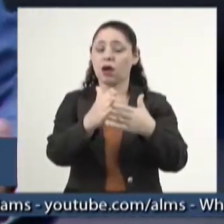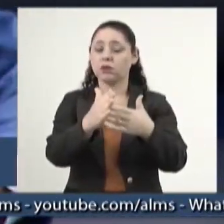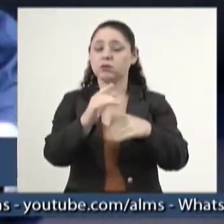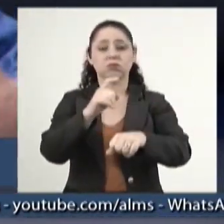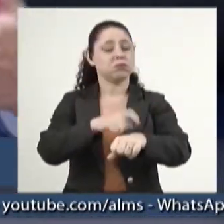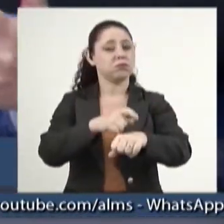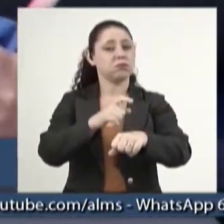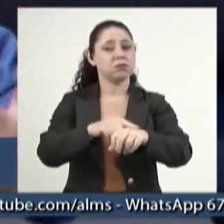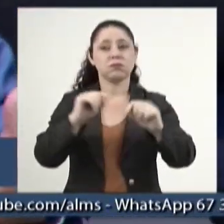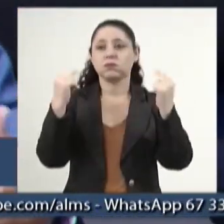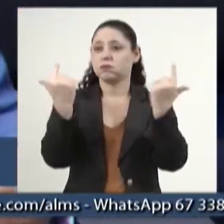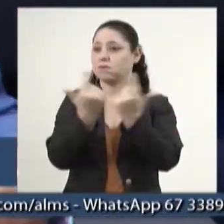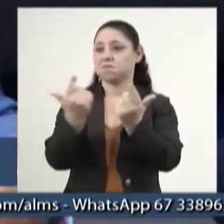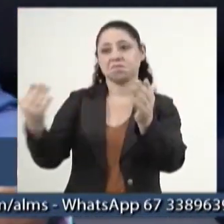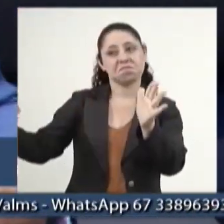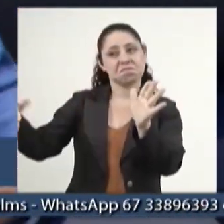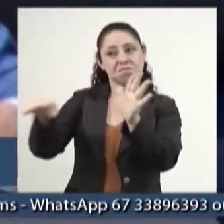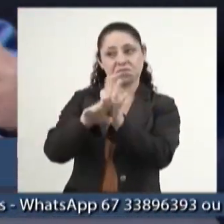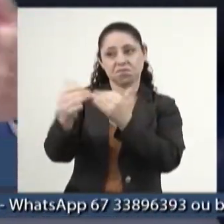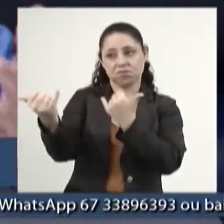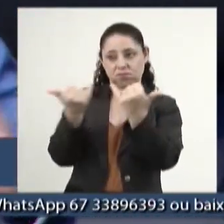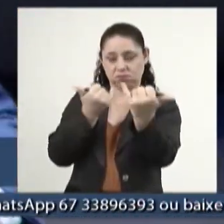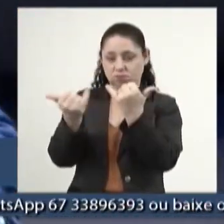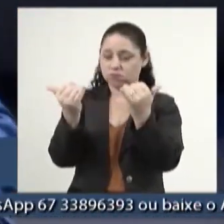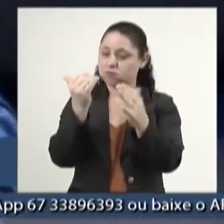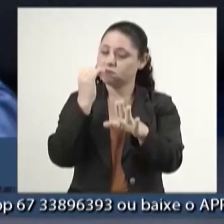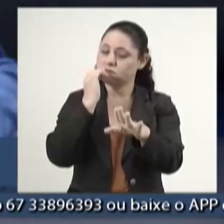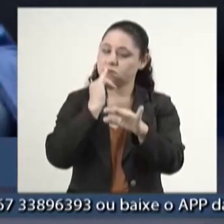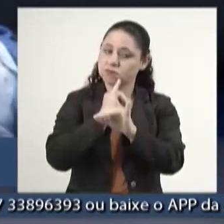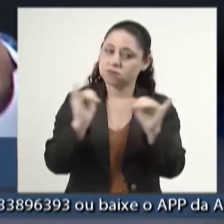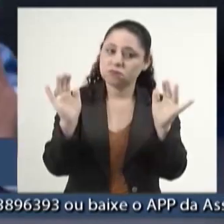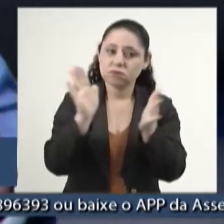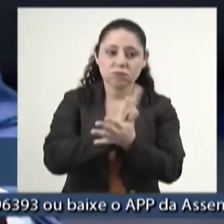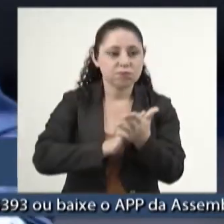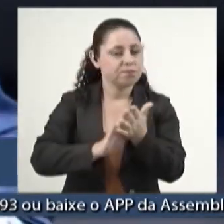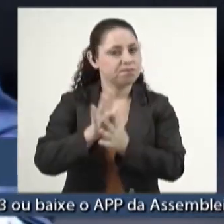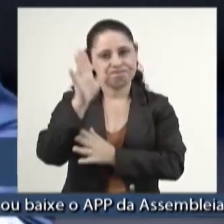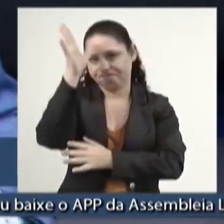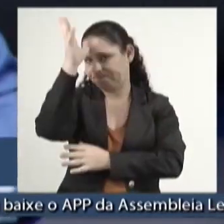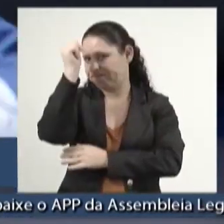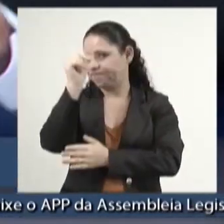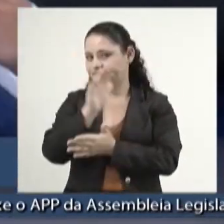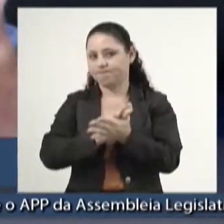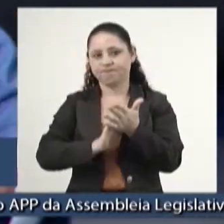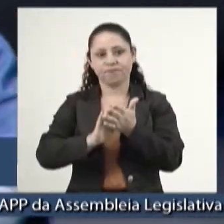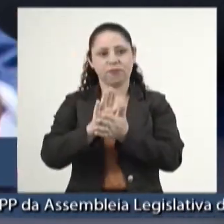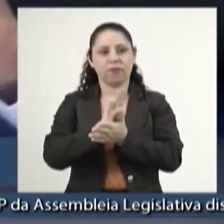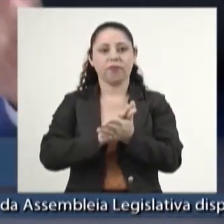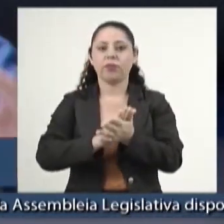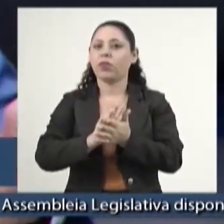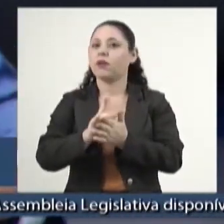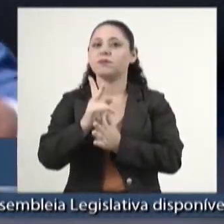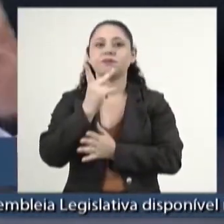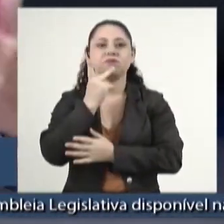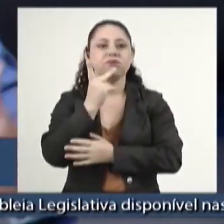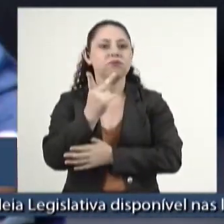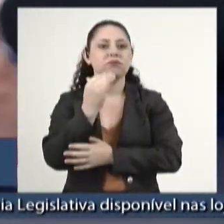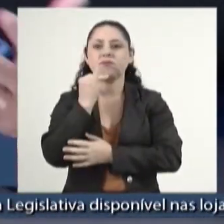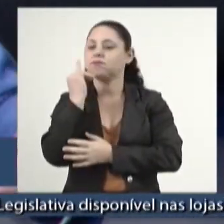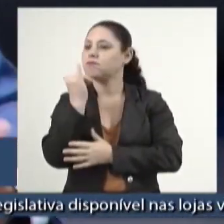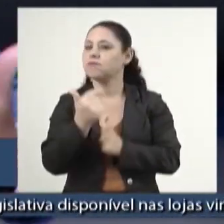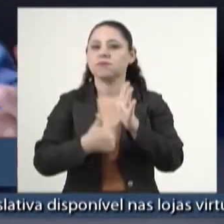a Assembleia Legislativa não recebeu nenhum comunicado, nenhuma decisão, e não vamos nos